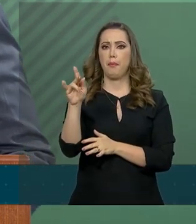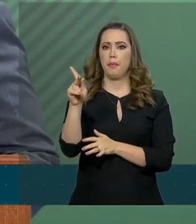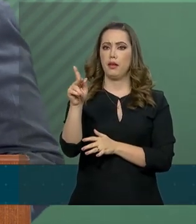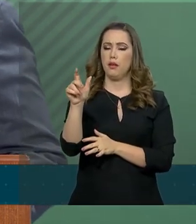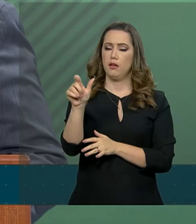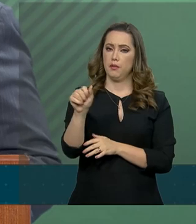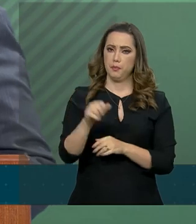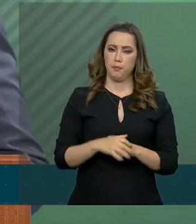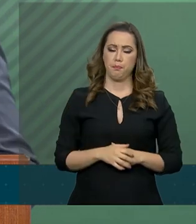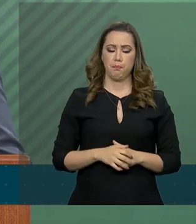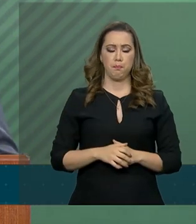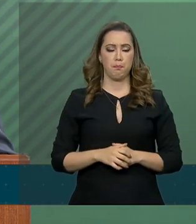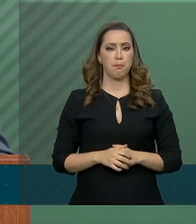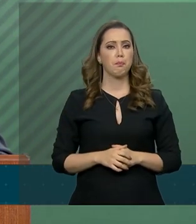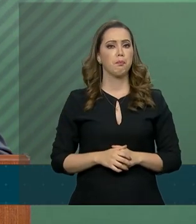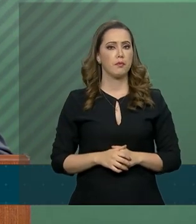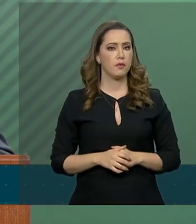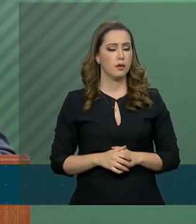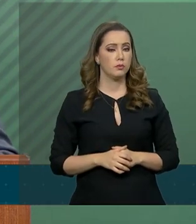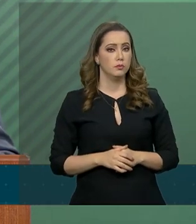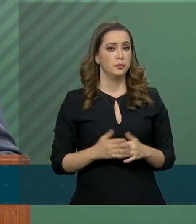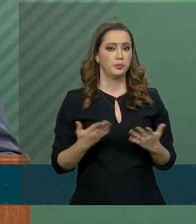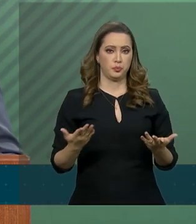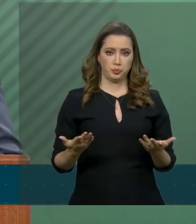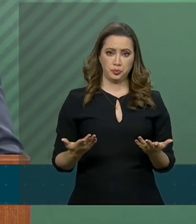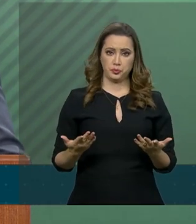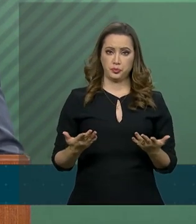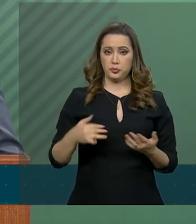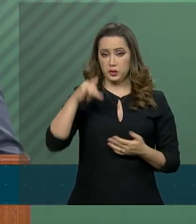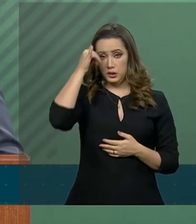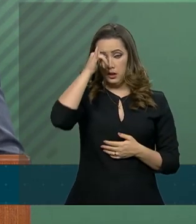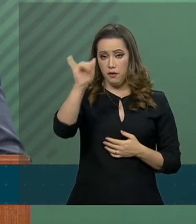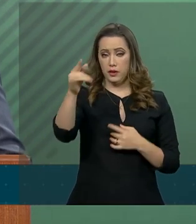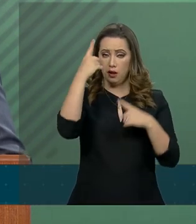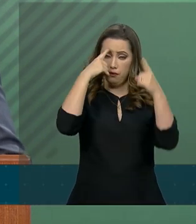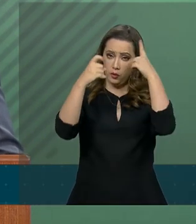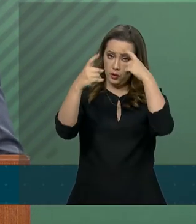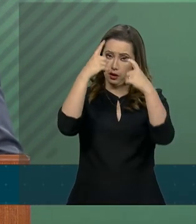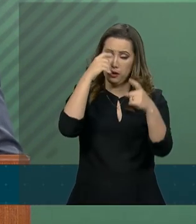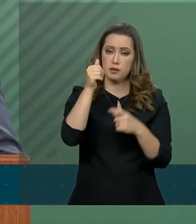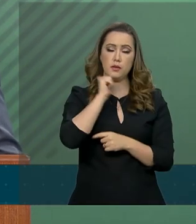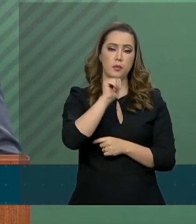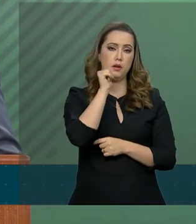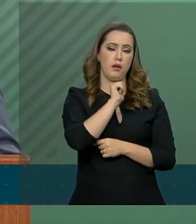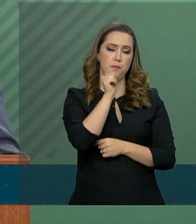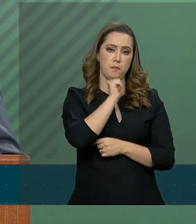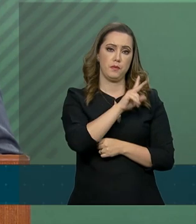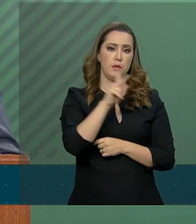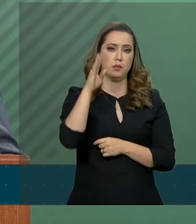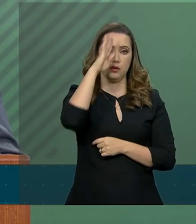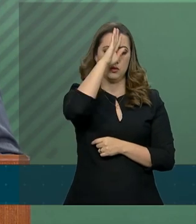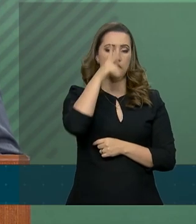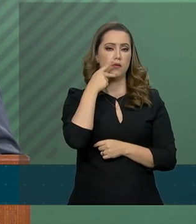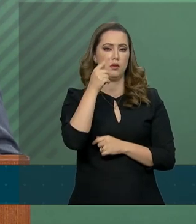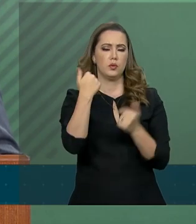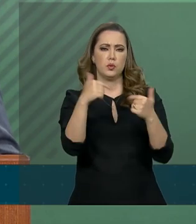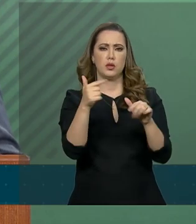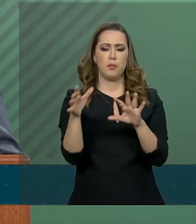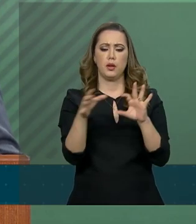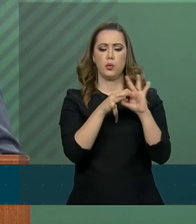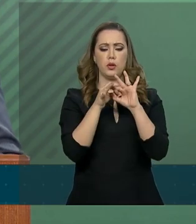Prevenção e combate à violência contra as mulheres. O presidente Bolsonaro destacou a iniciativa